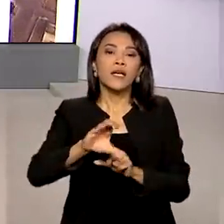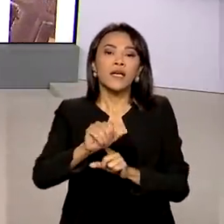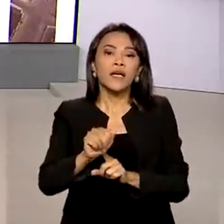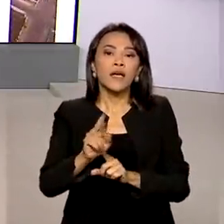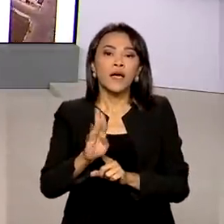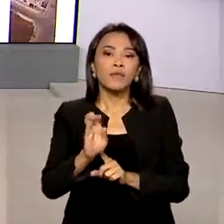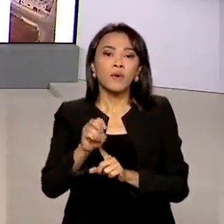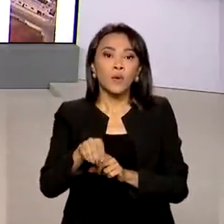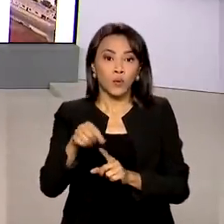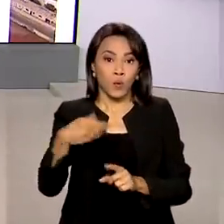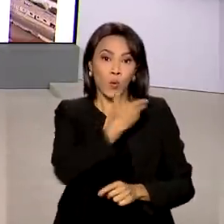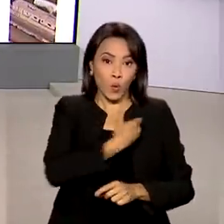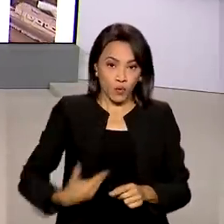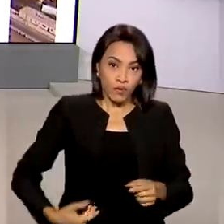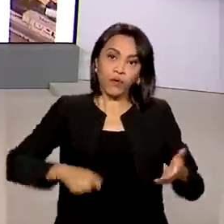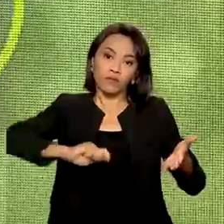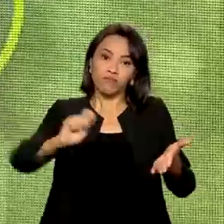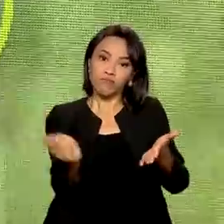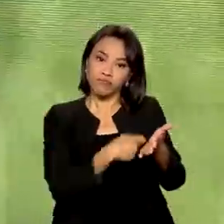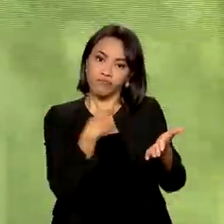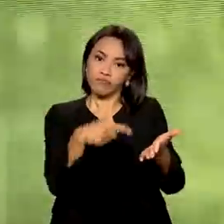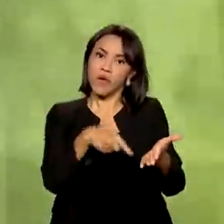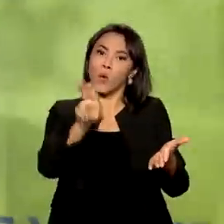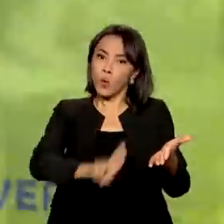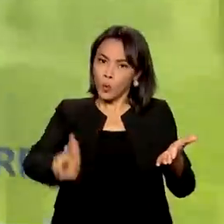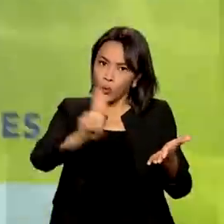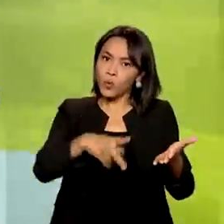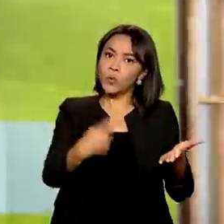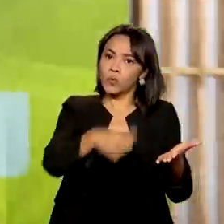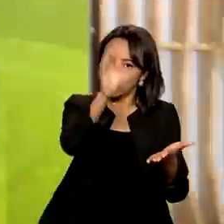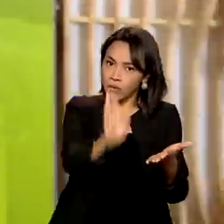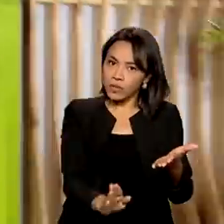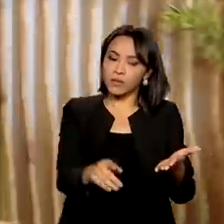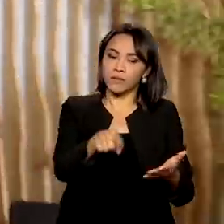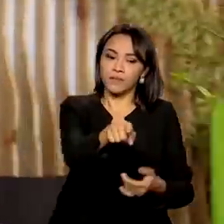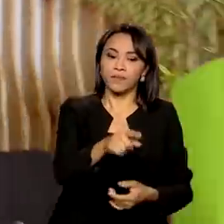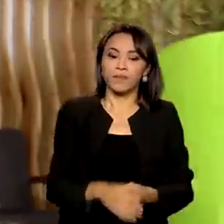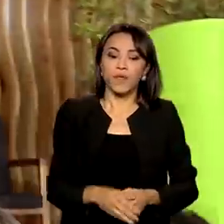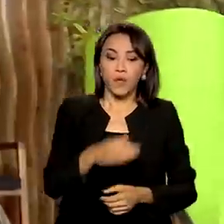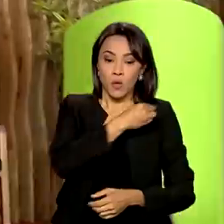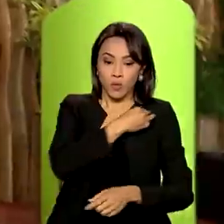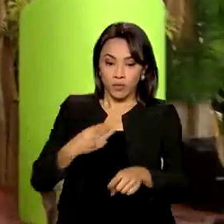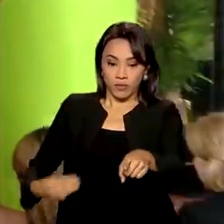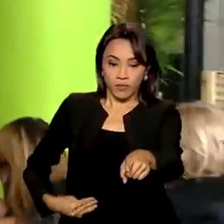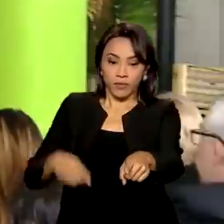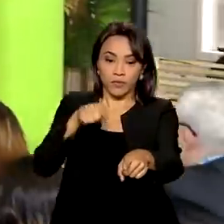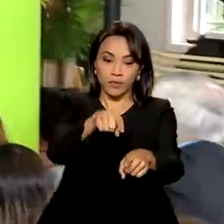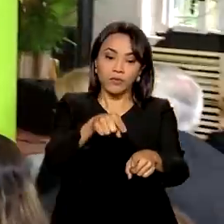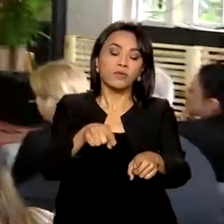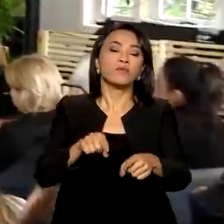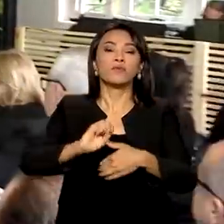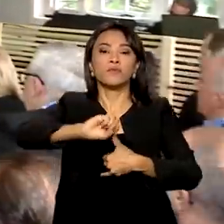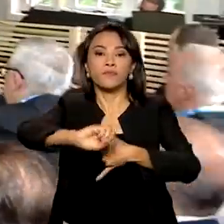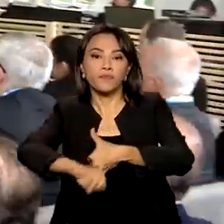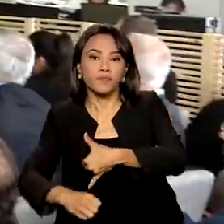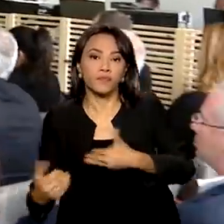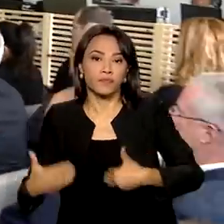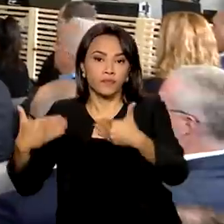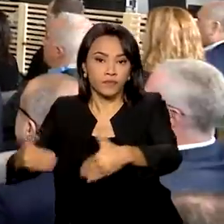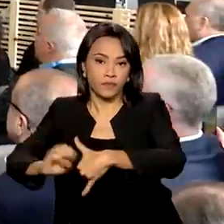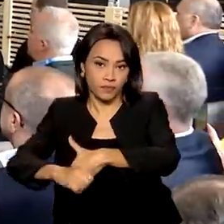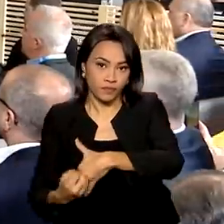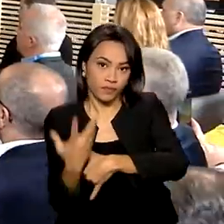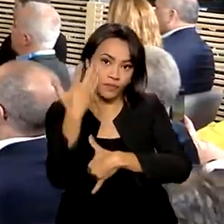que regulamenta o uso aqui no Brasil. No evento, o ministro do Meio Ambiente, Joaquim Leite, destacou o novo decreto que